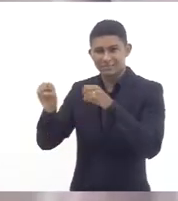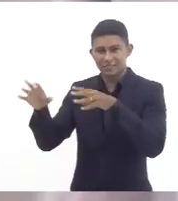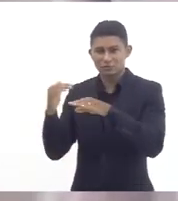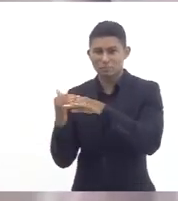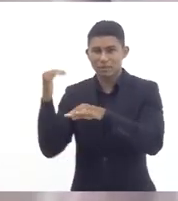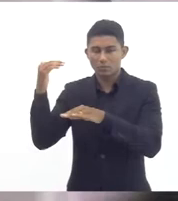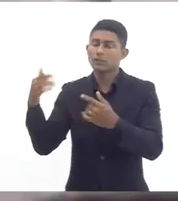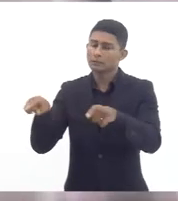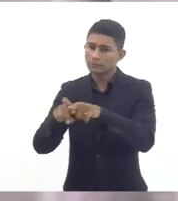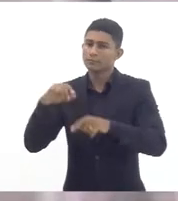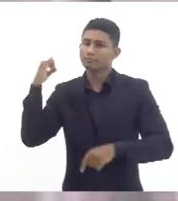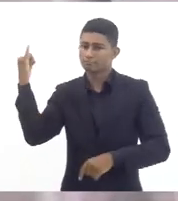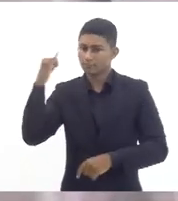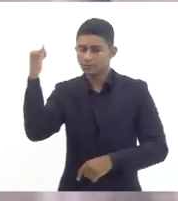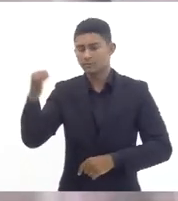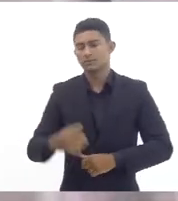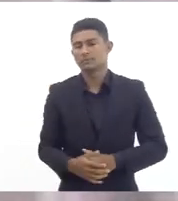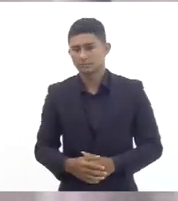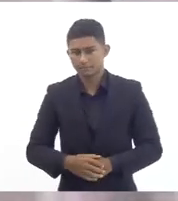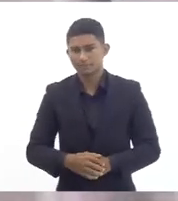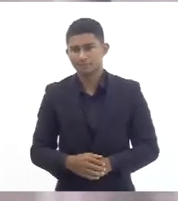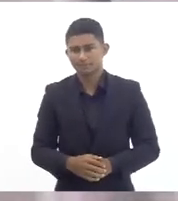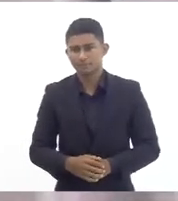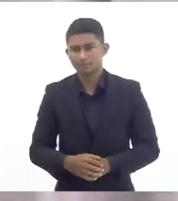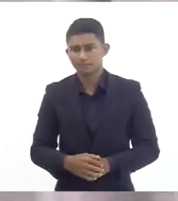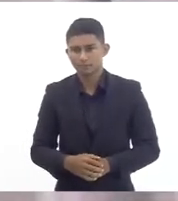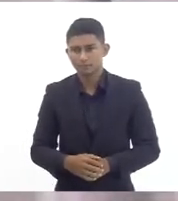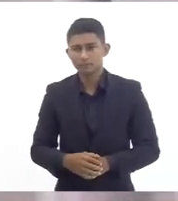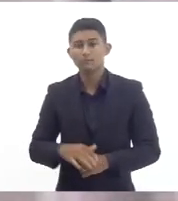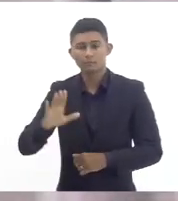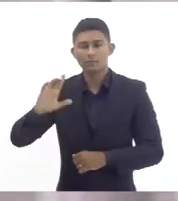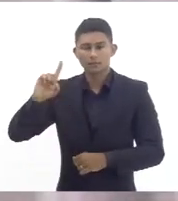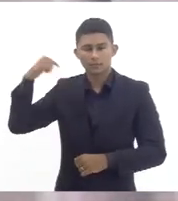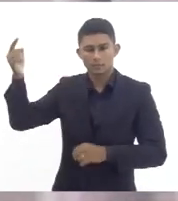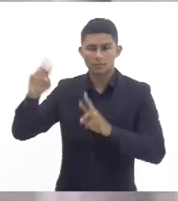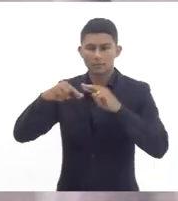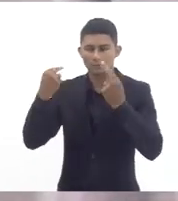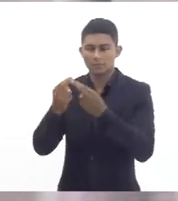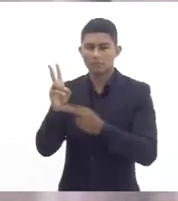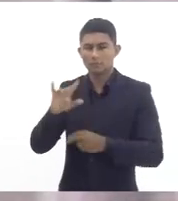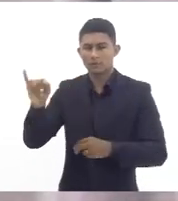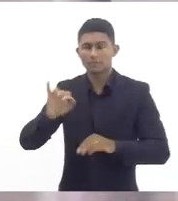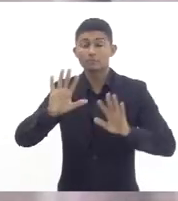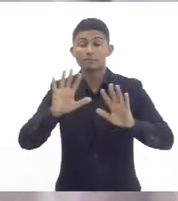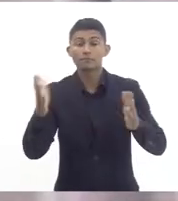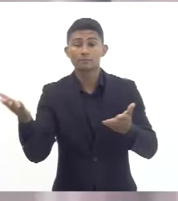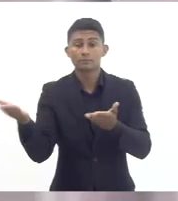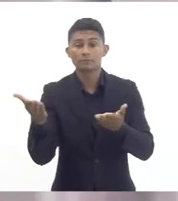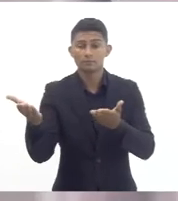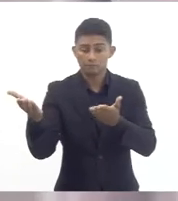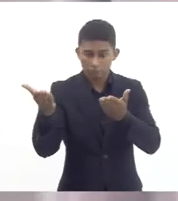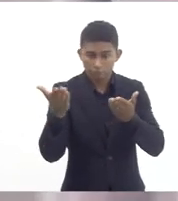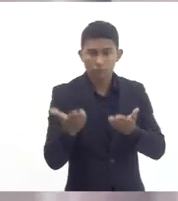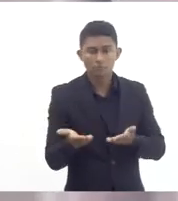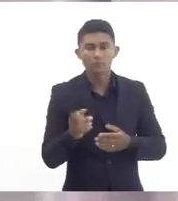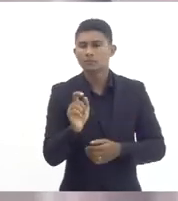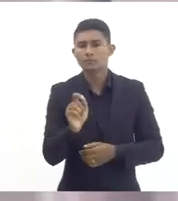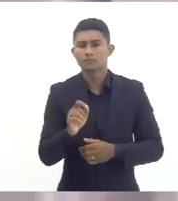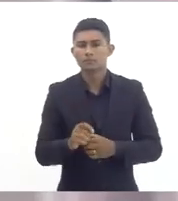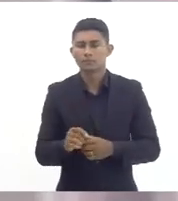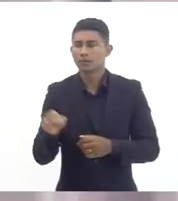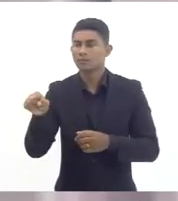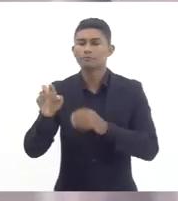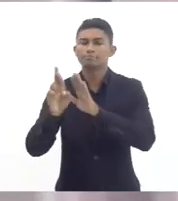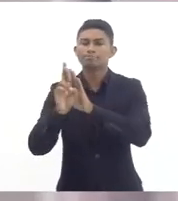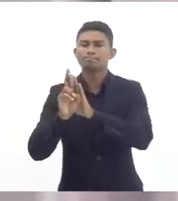democratização do acesso ao ensino superior mas também é tema para outra audiência eu gostaria de chamar agora para fazer uso da palavra representando